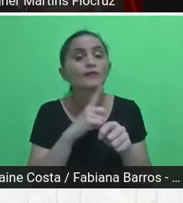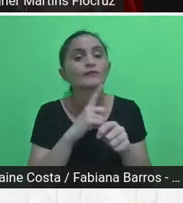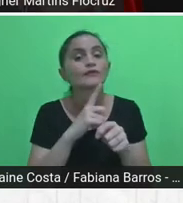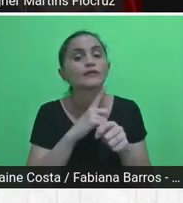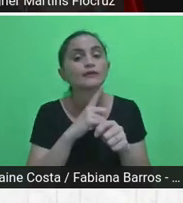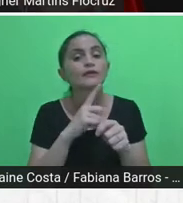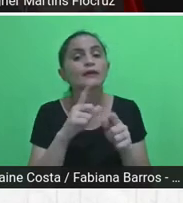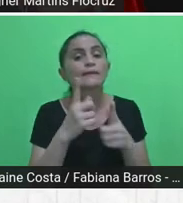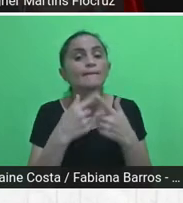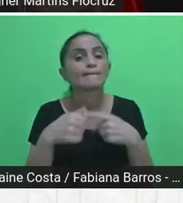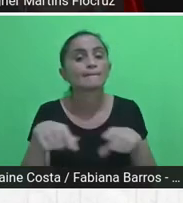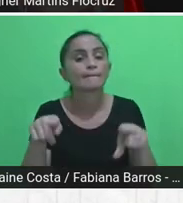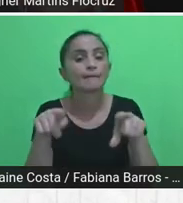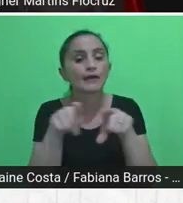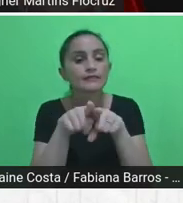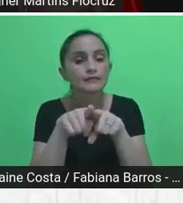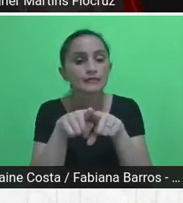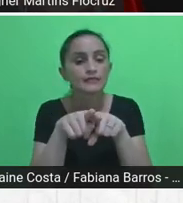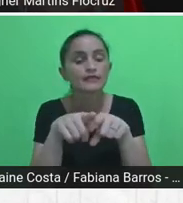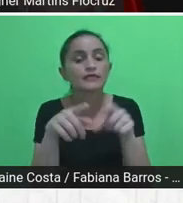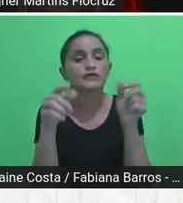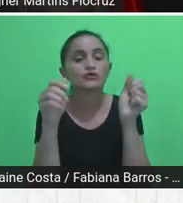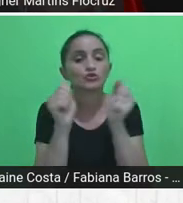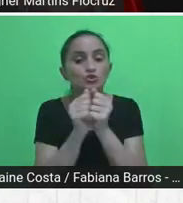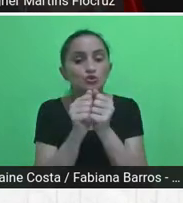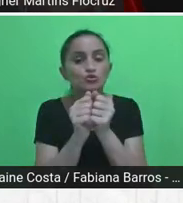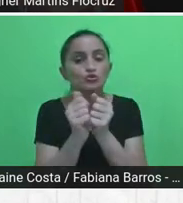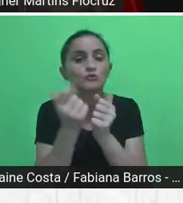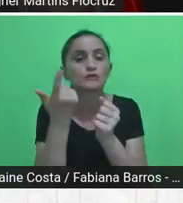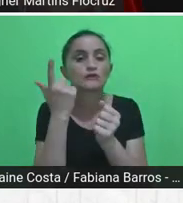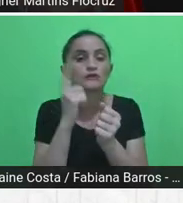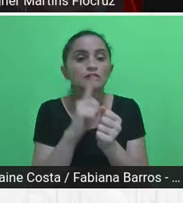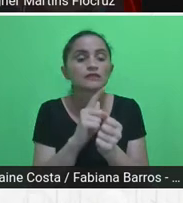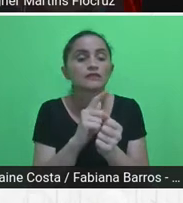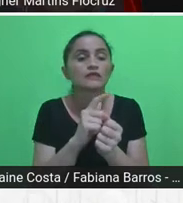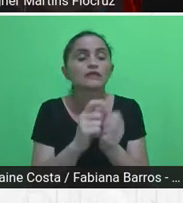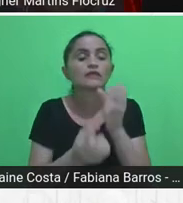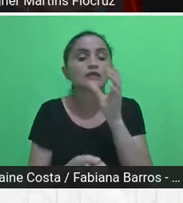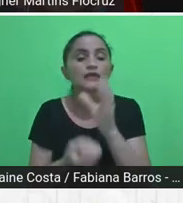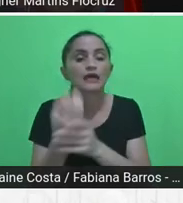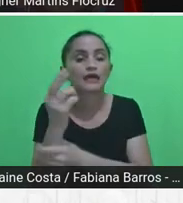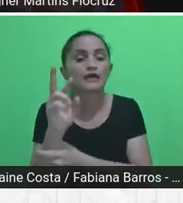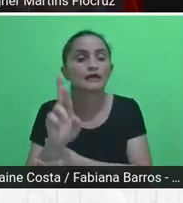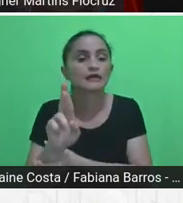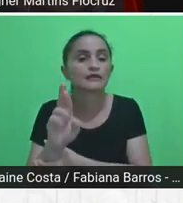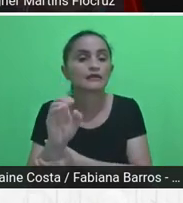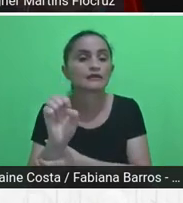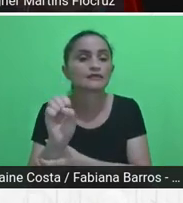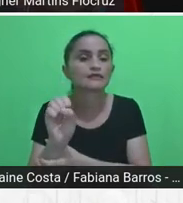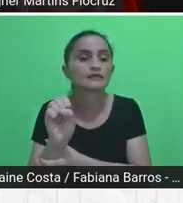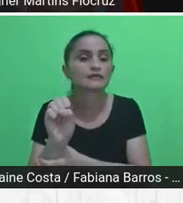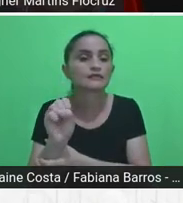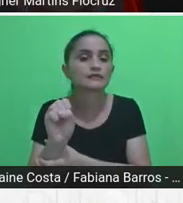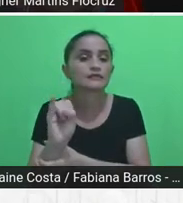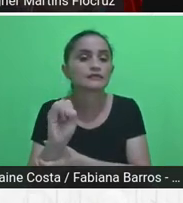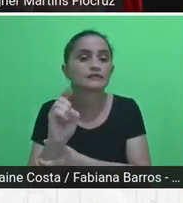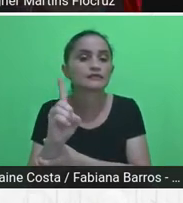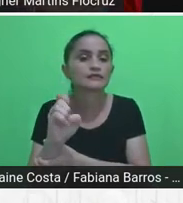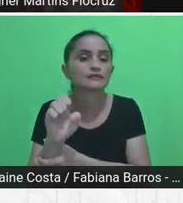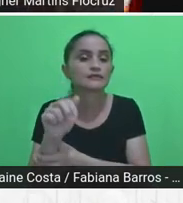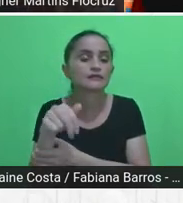para implementar residências na ideia de um território saudável e sustentável,